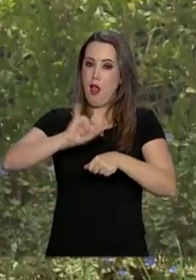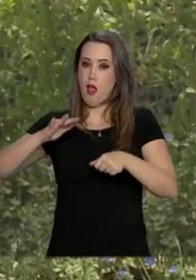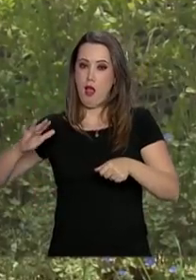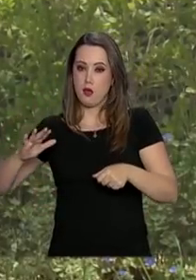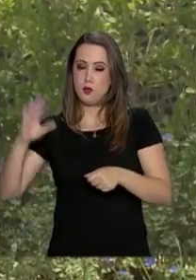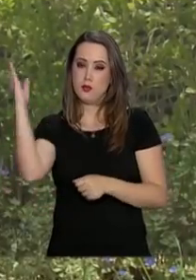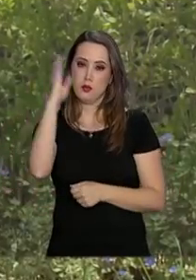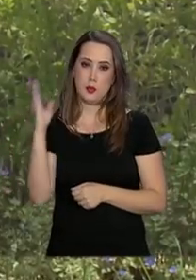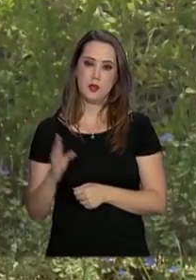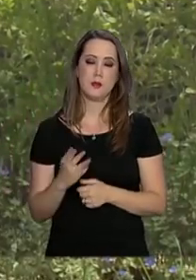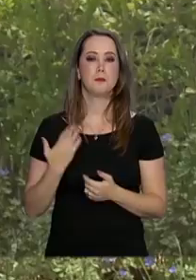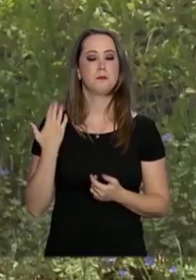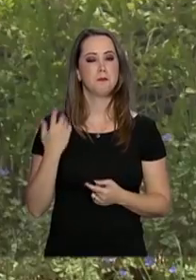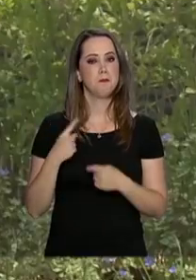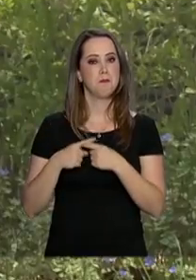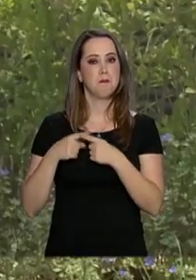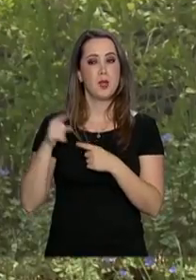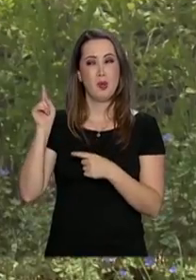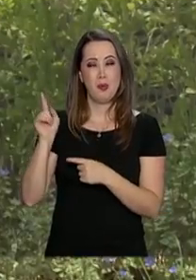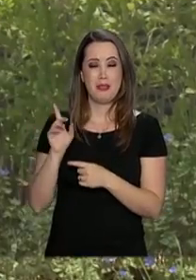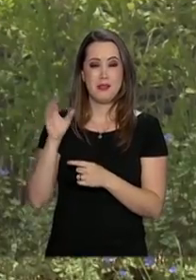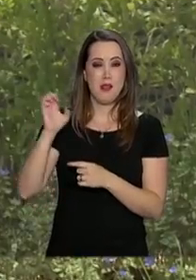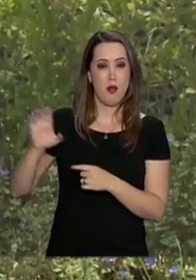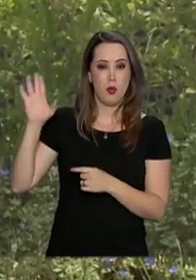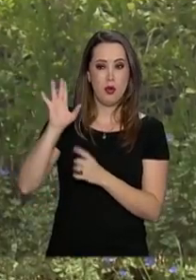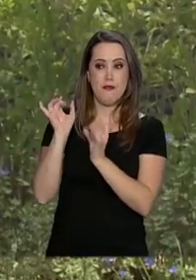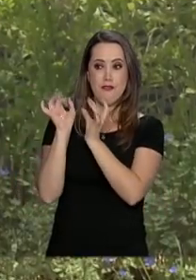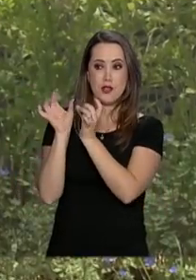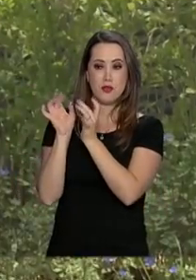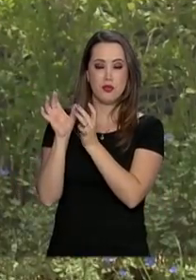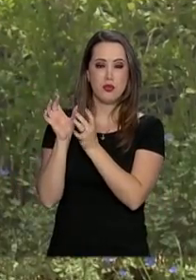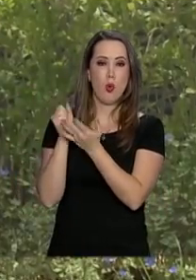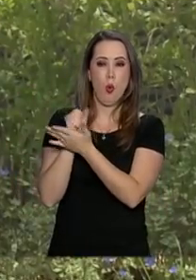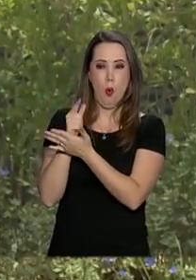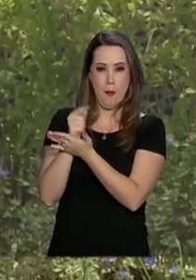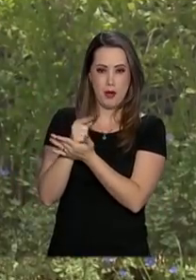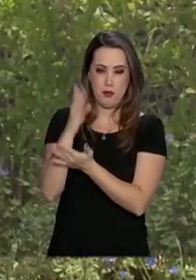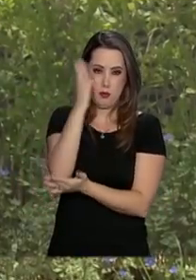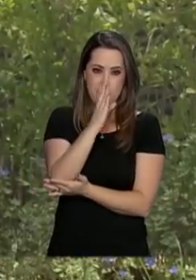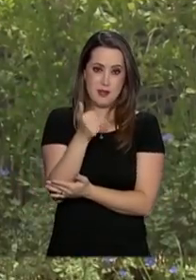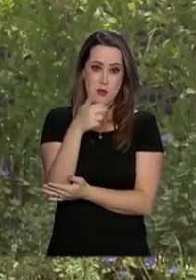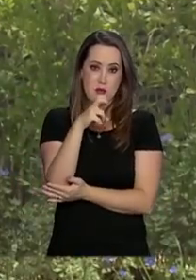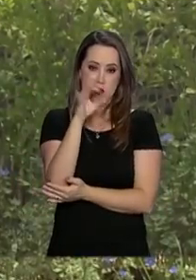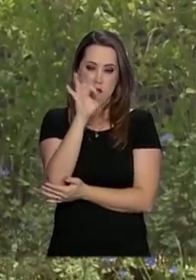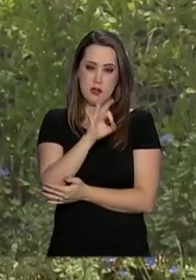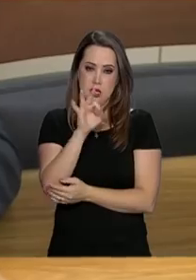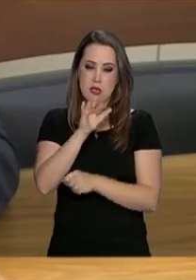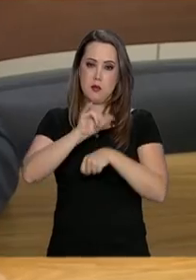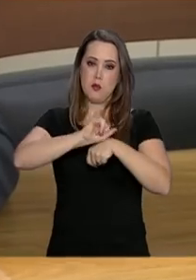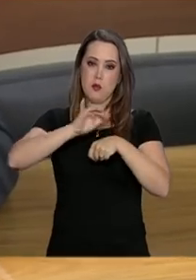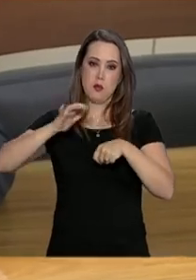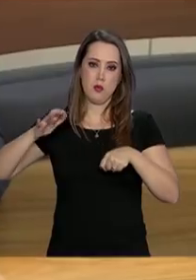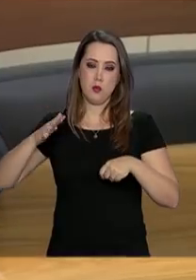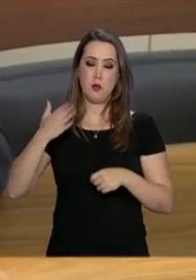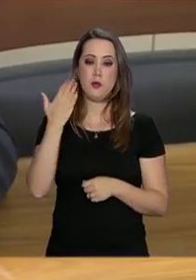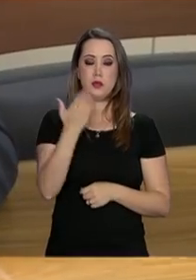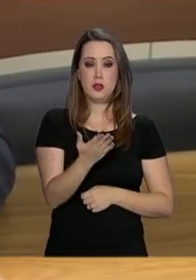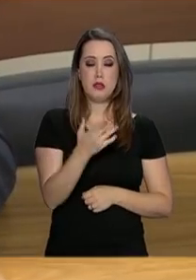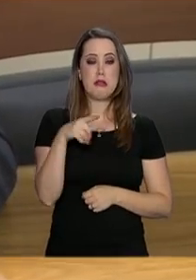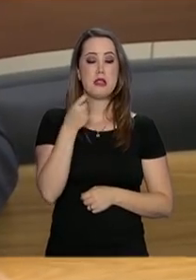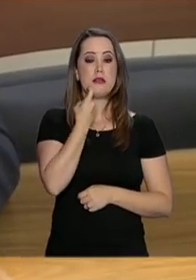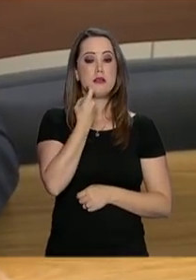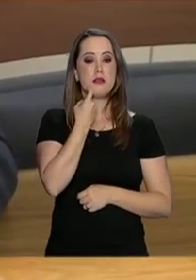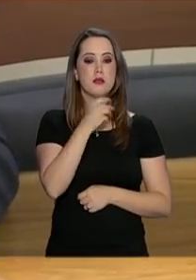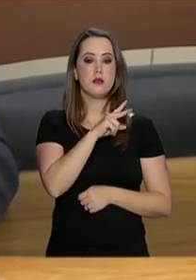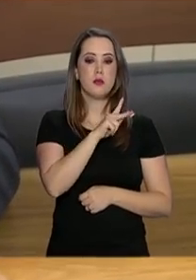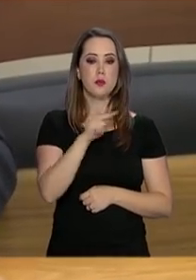fevereiro. A União Europeia é o destino de 15% das exportações brasileiras de aço. Nesta sexta-feira,